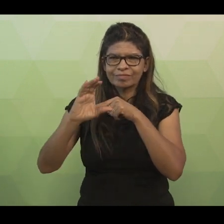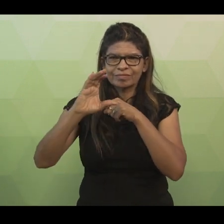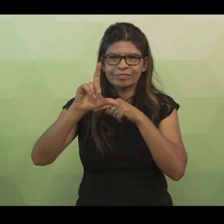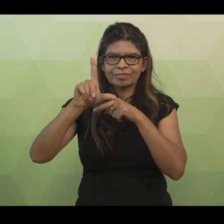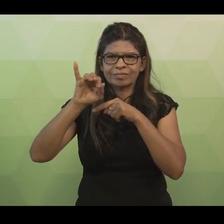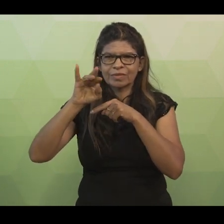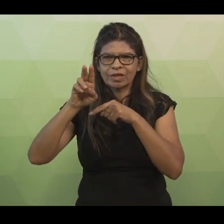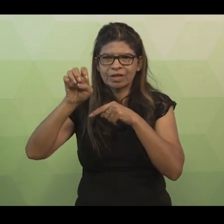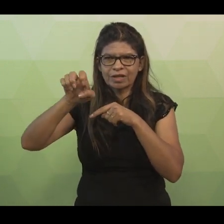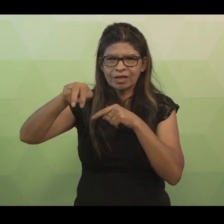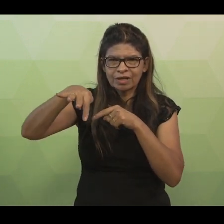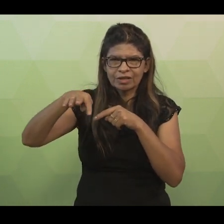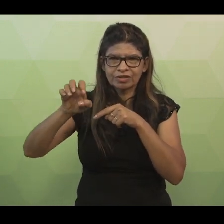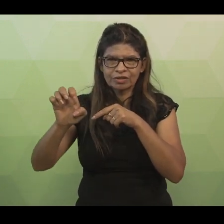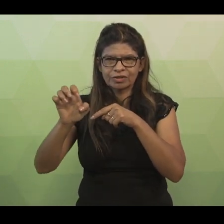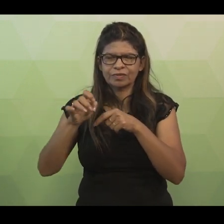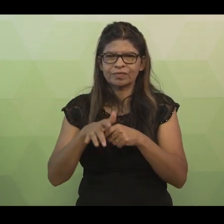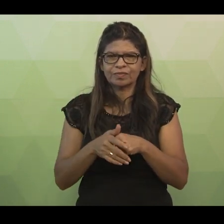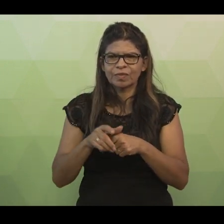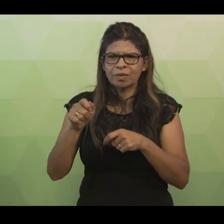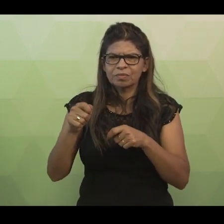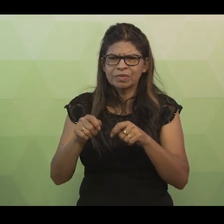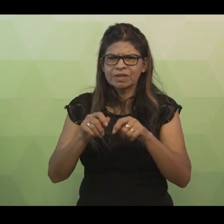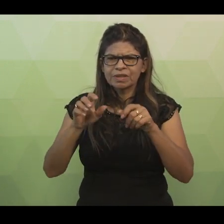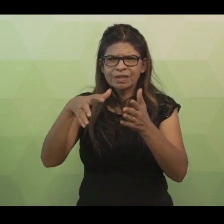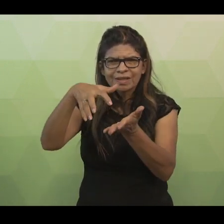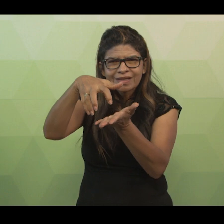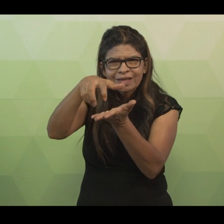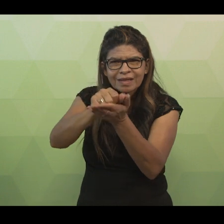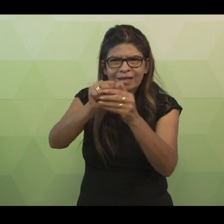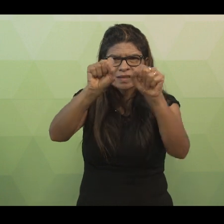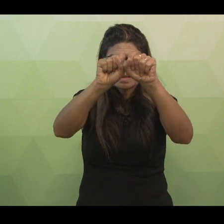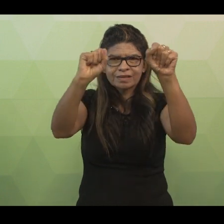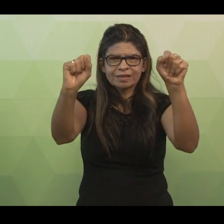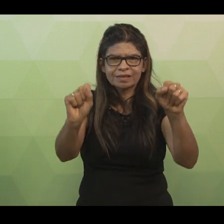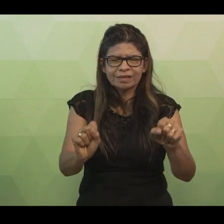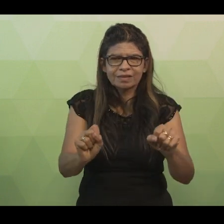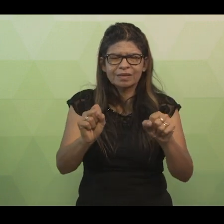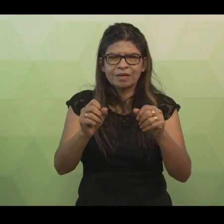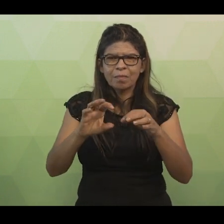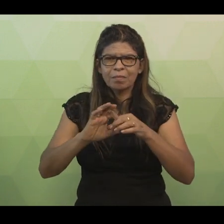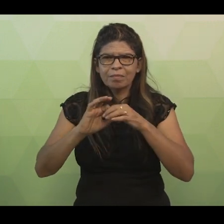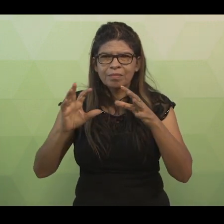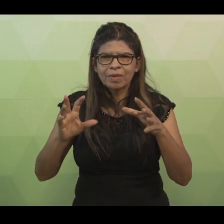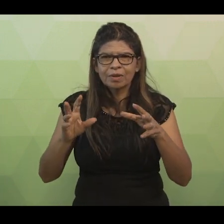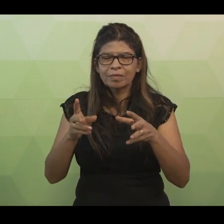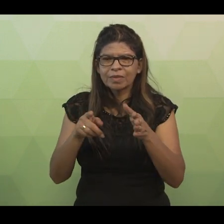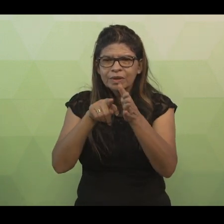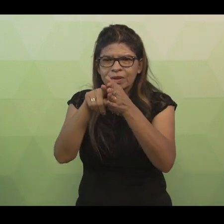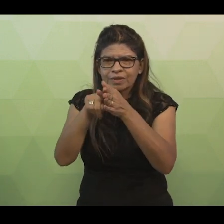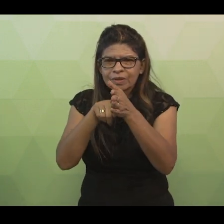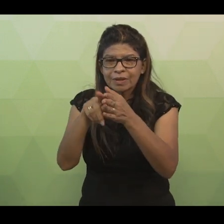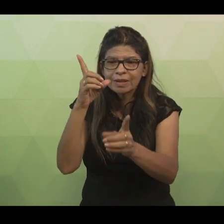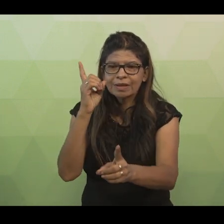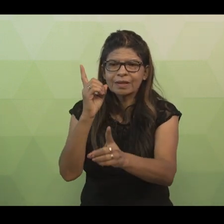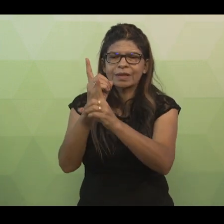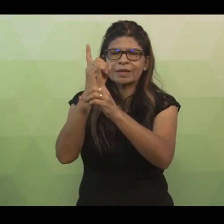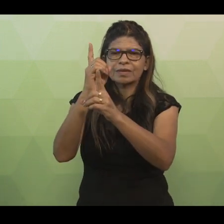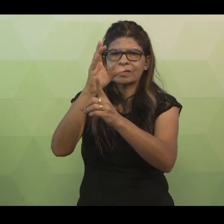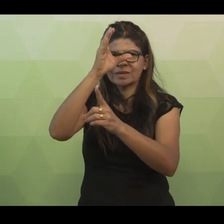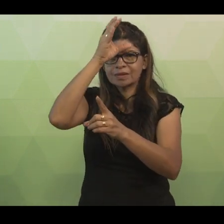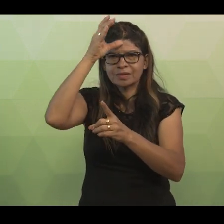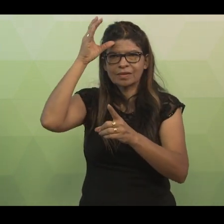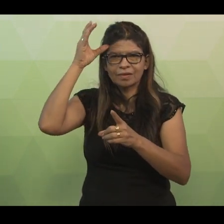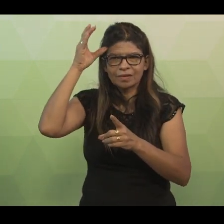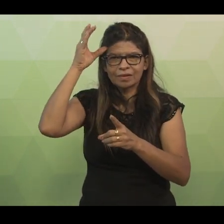a serem cadastrados no sistema que permitirão identificar e localizar um cliente. Assim, identificamos os